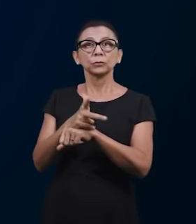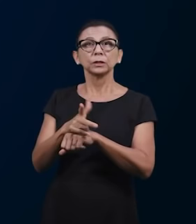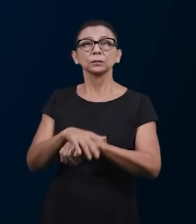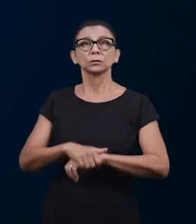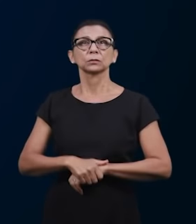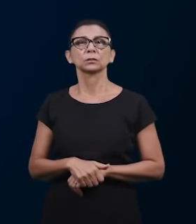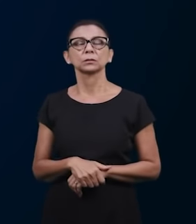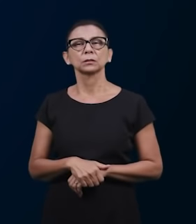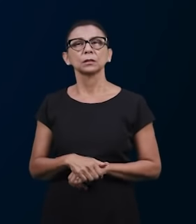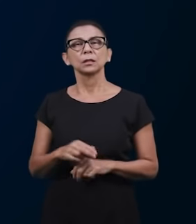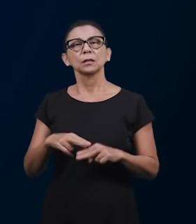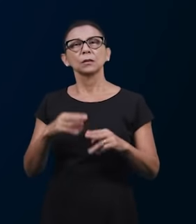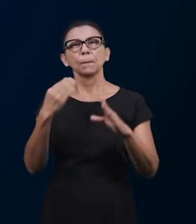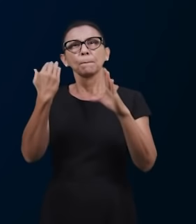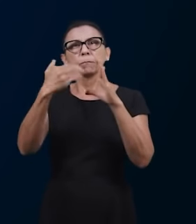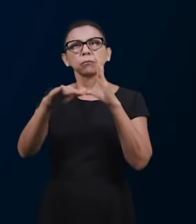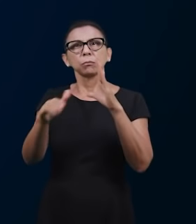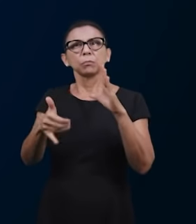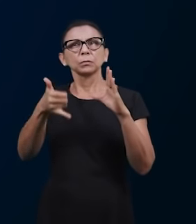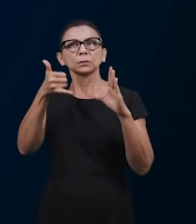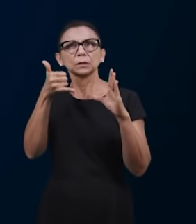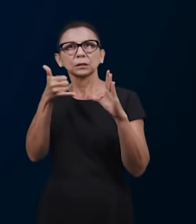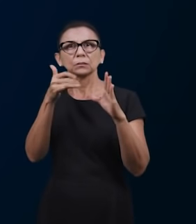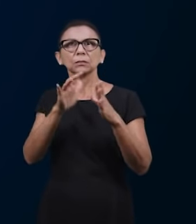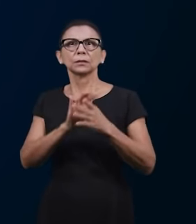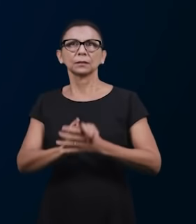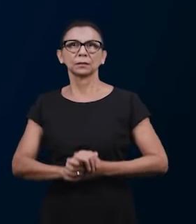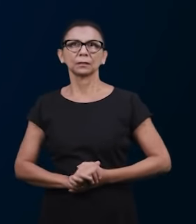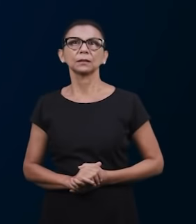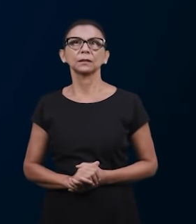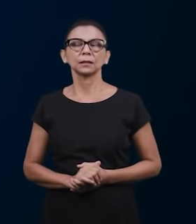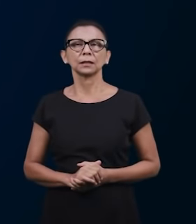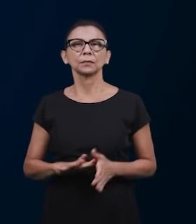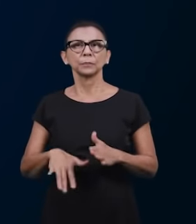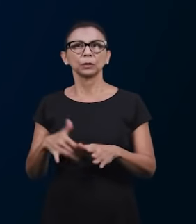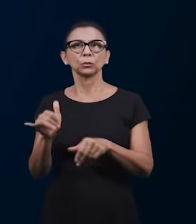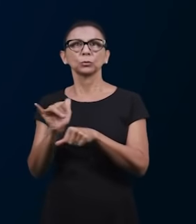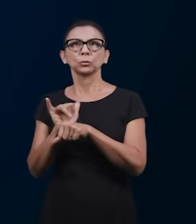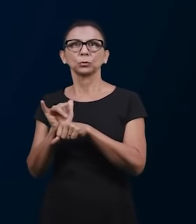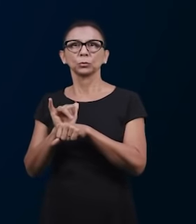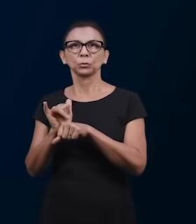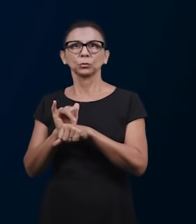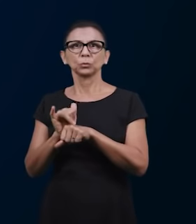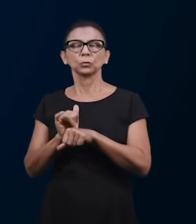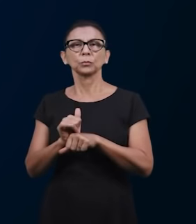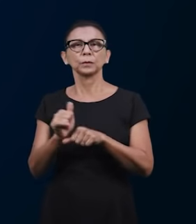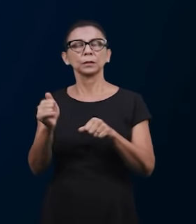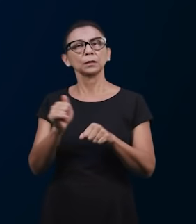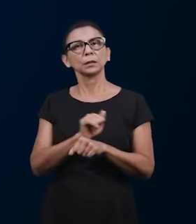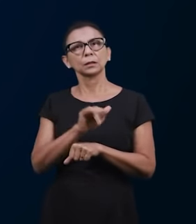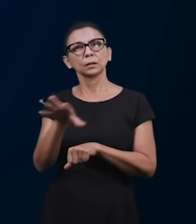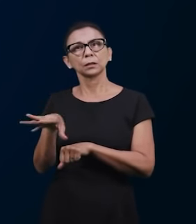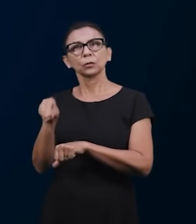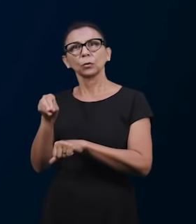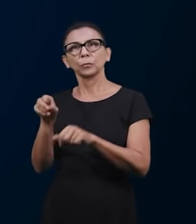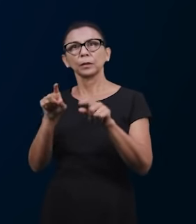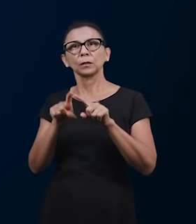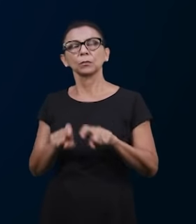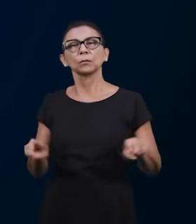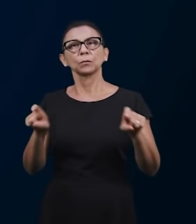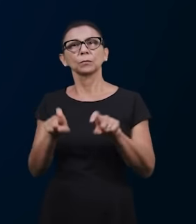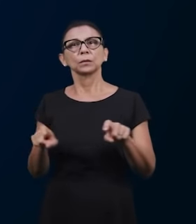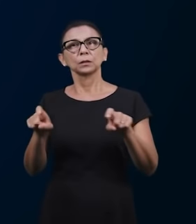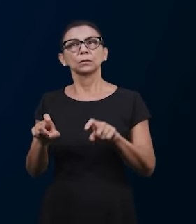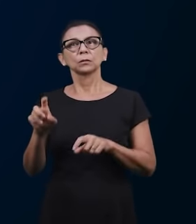com o meu telefone de Youtube, os passo para a computadora, e na computadora os passo para as memórias USB.